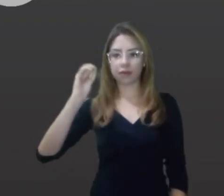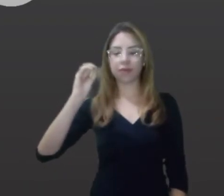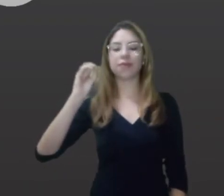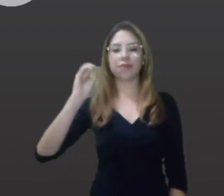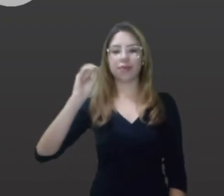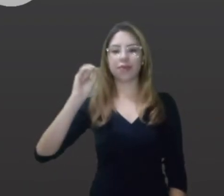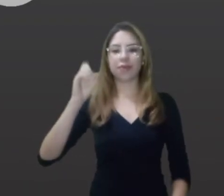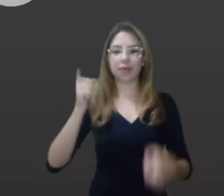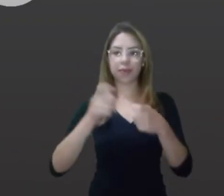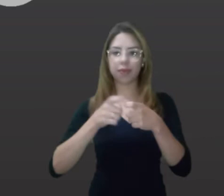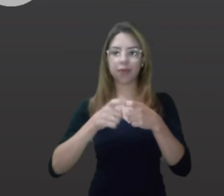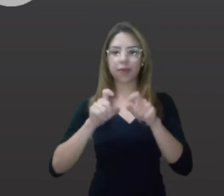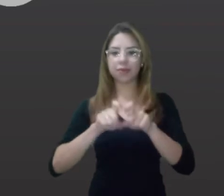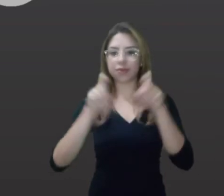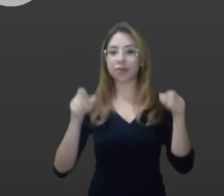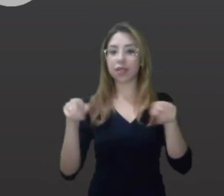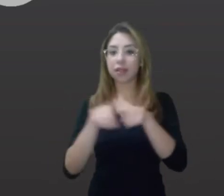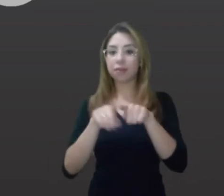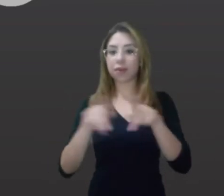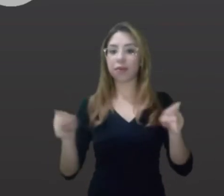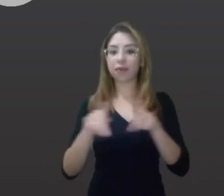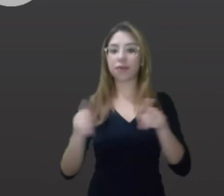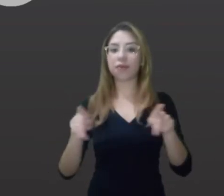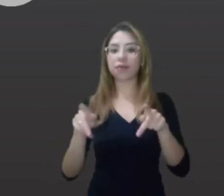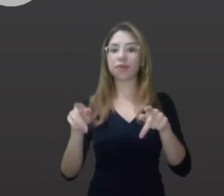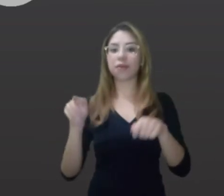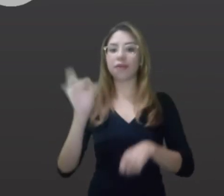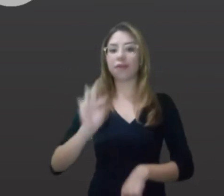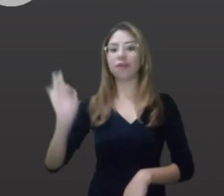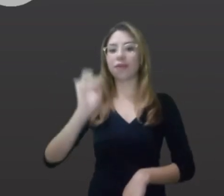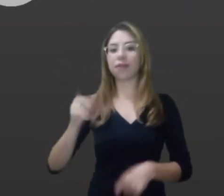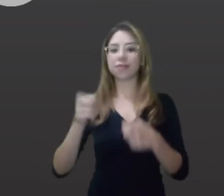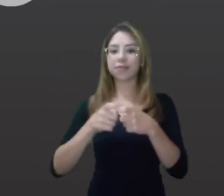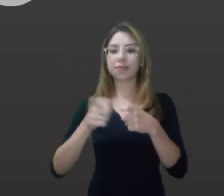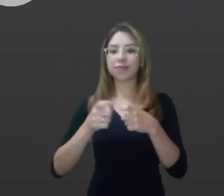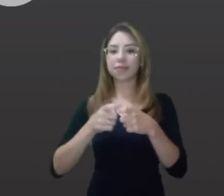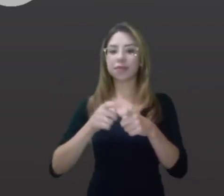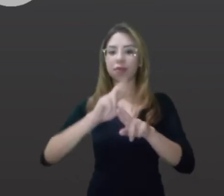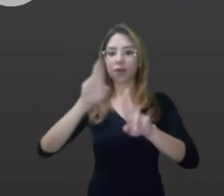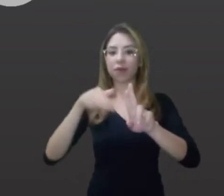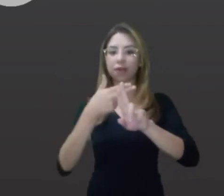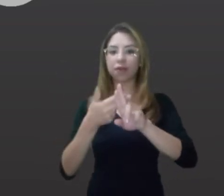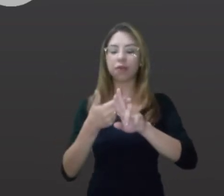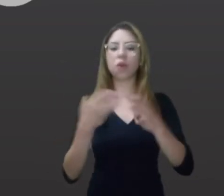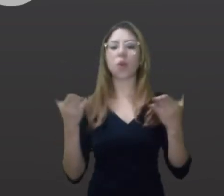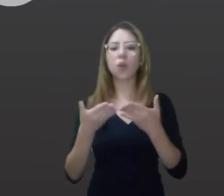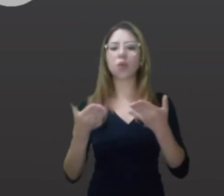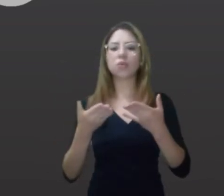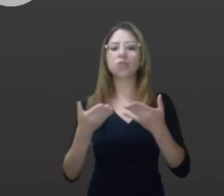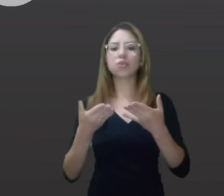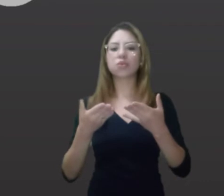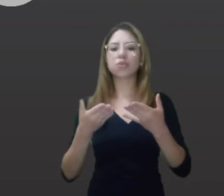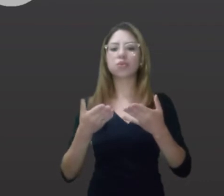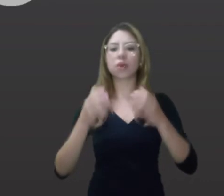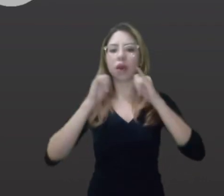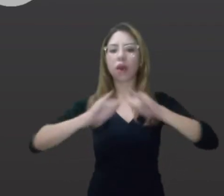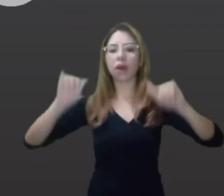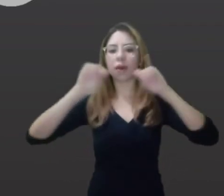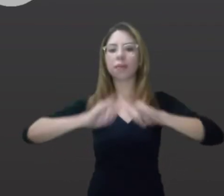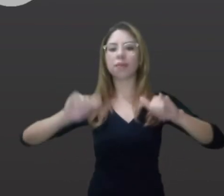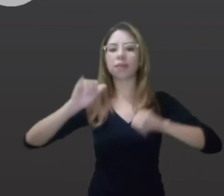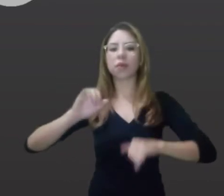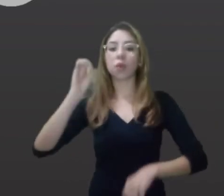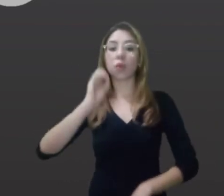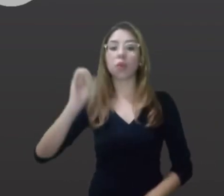professor da Faculdade de Medicina da Unifal-MG. Vamos falar da campanha Outubo Rosa, onde ressaltamos a enorme